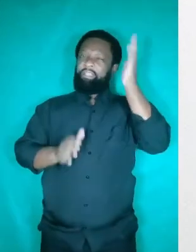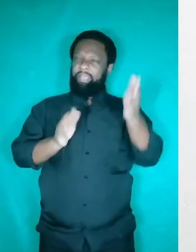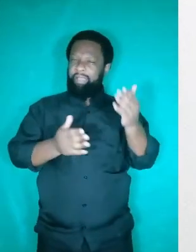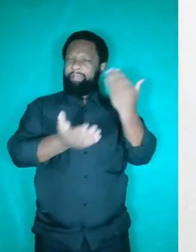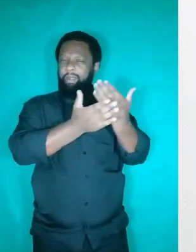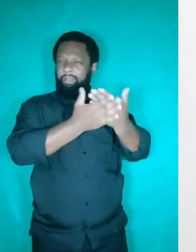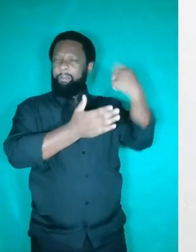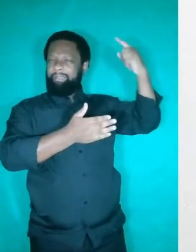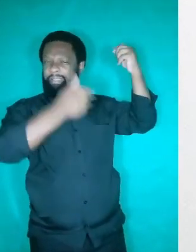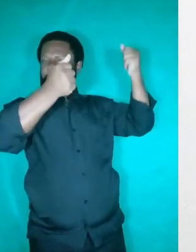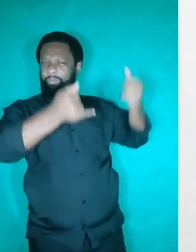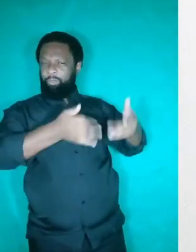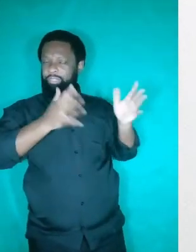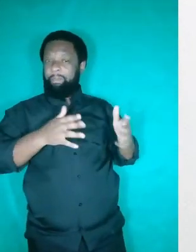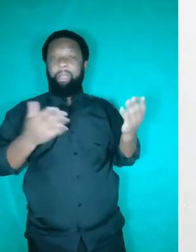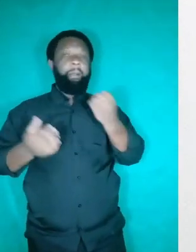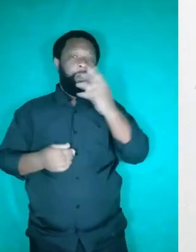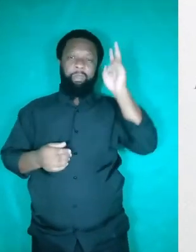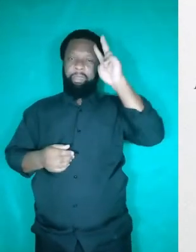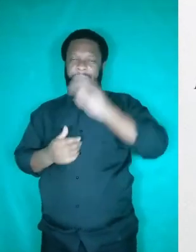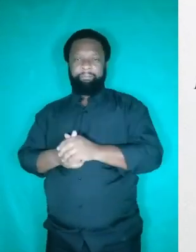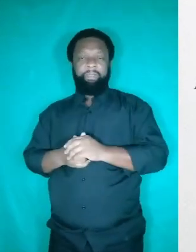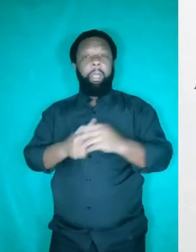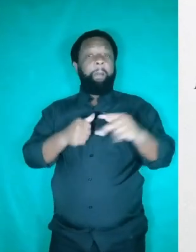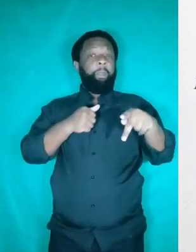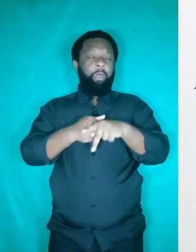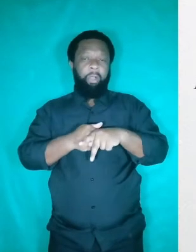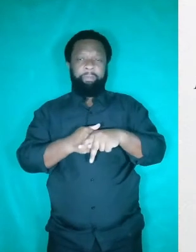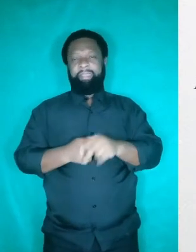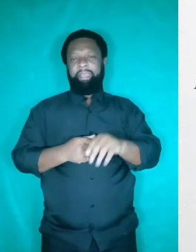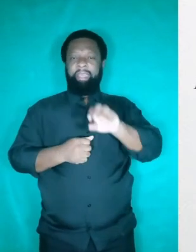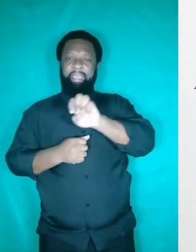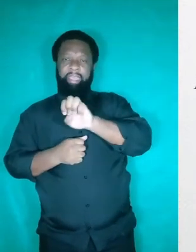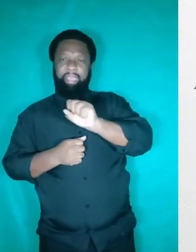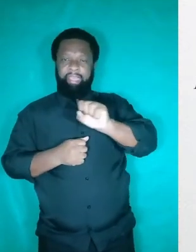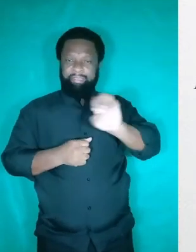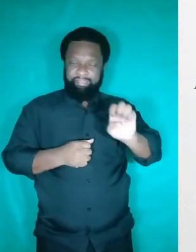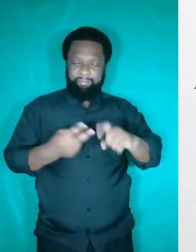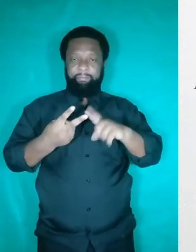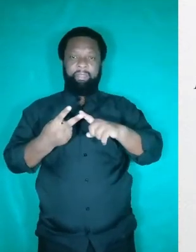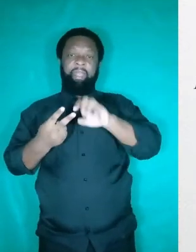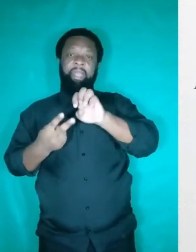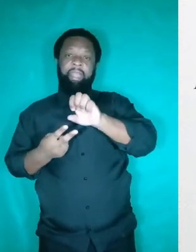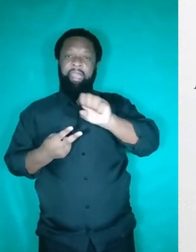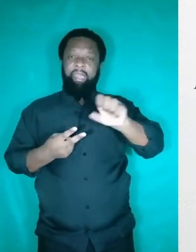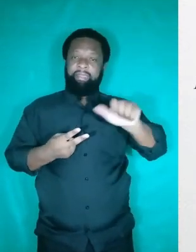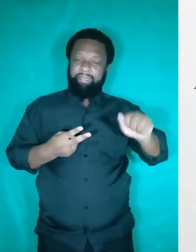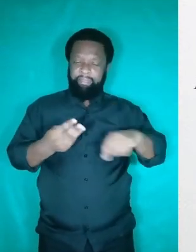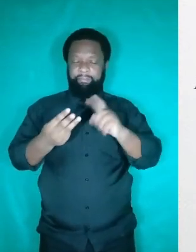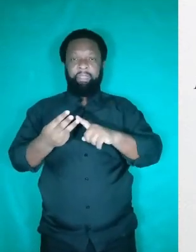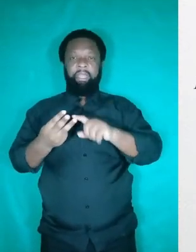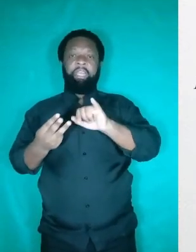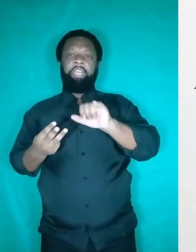coesão, mas é sempre bom a gente relembrar. Os pronomes esse, essa e isso são anafóricos, o que significa que eles